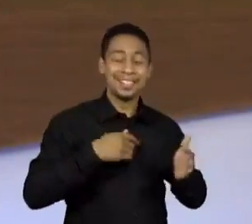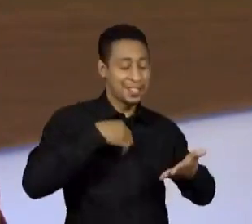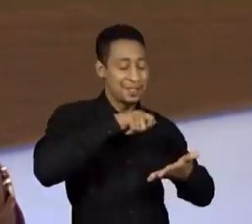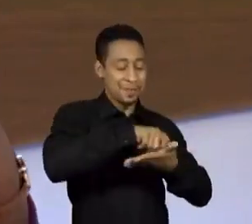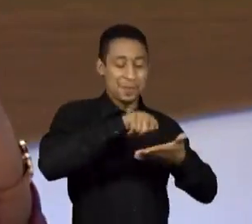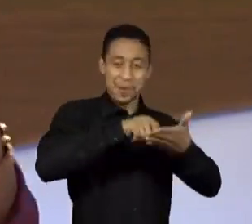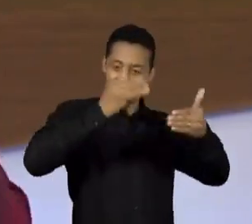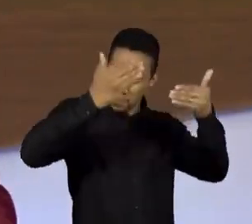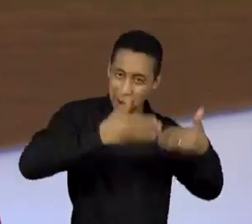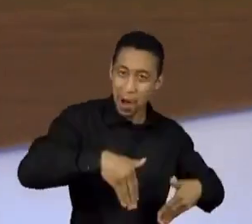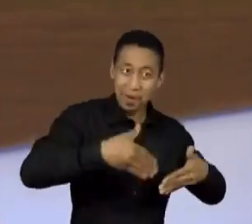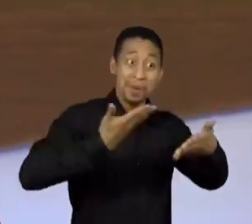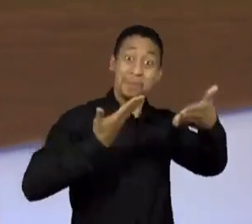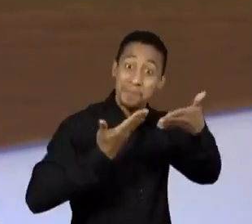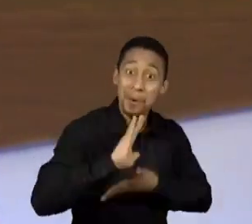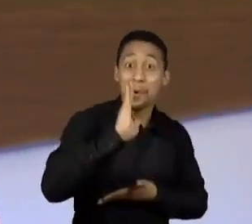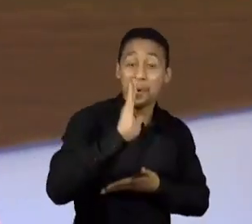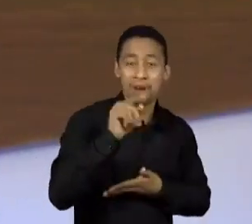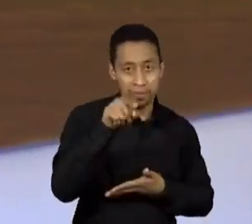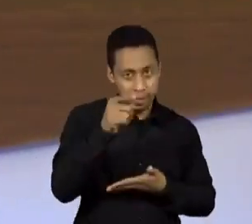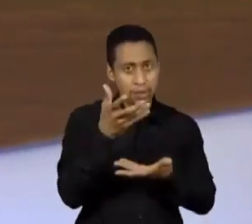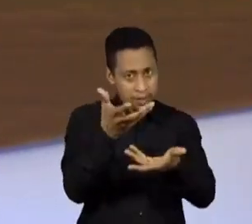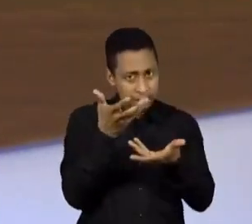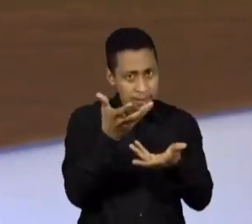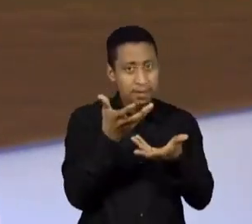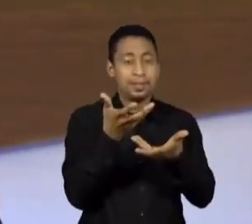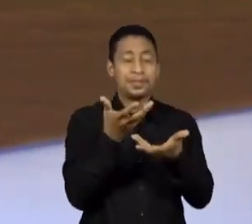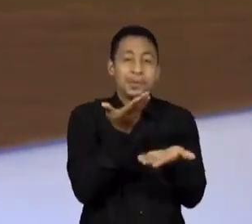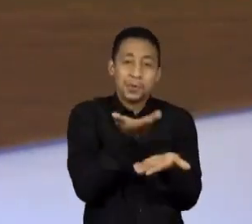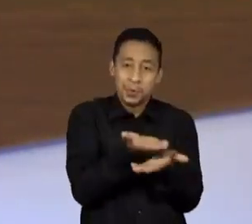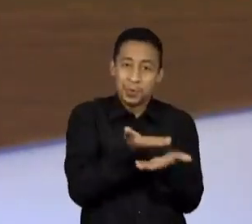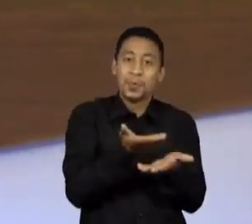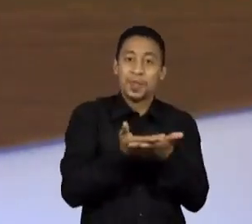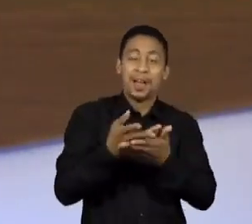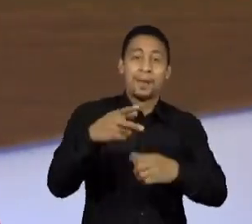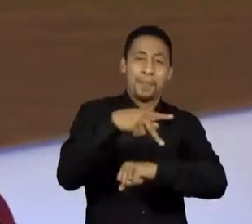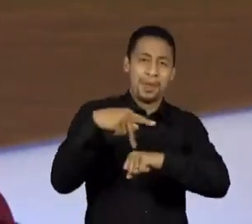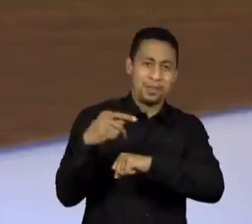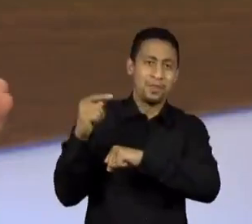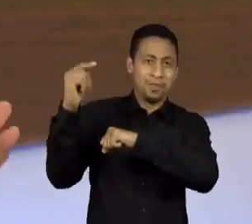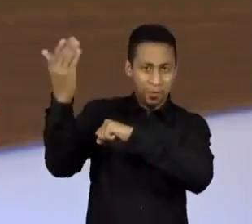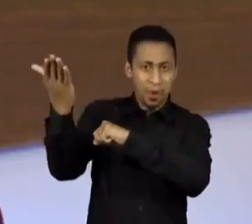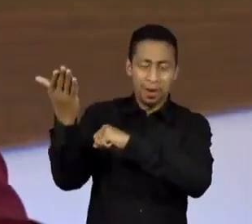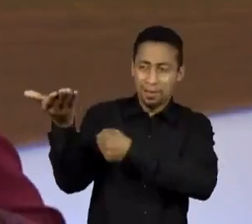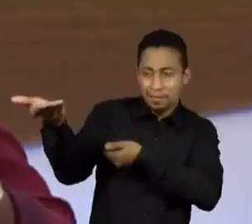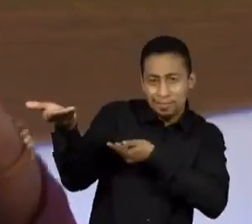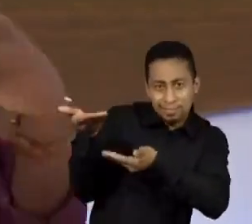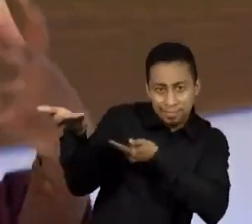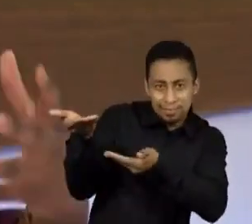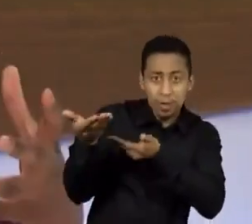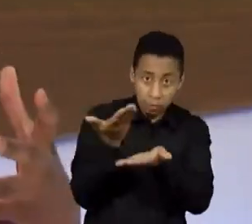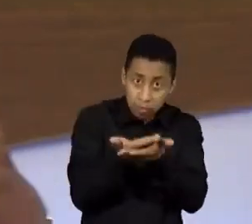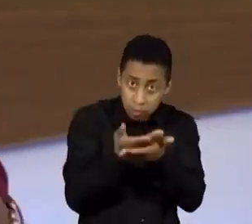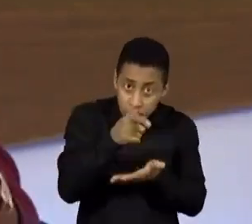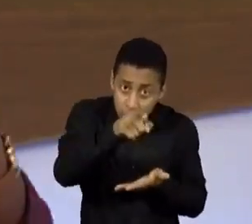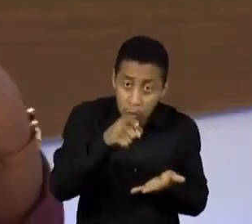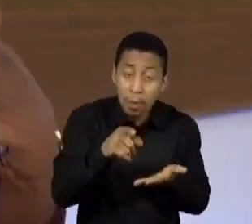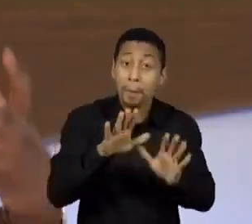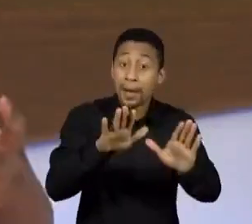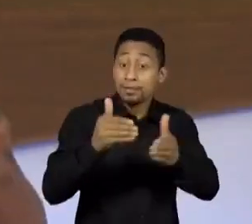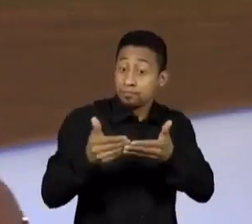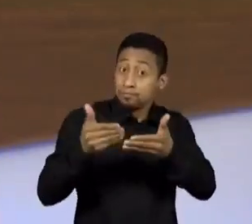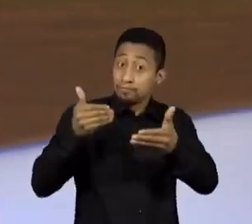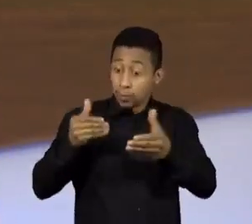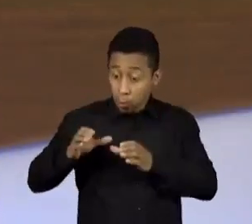você resolveu fazer faculdade de relações internacionais e nos últimos anos houve uma crescente da população negra